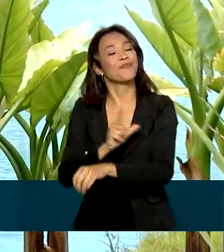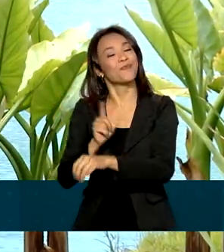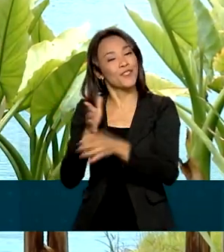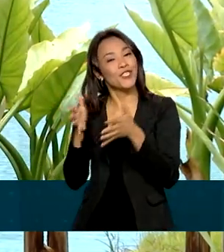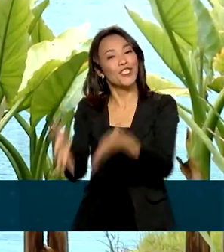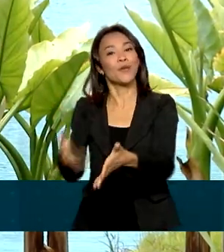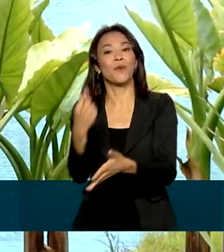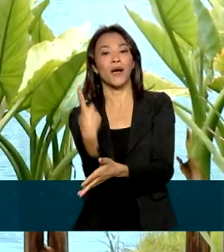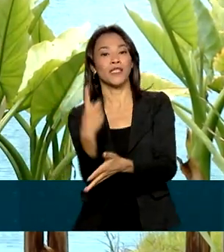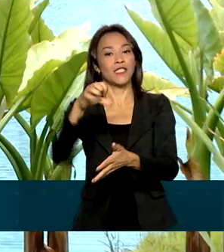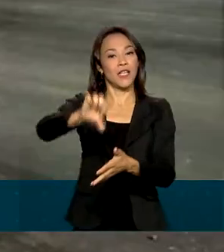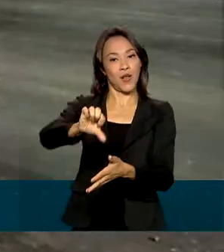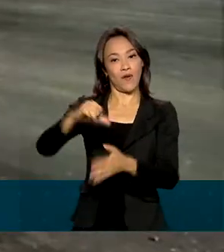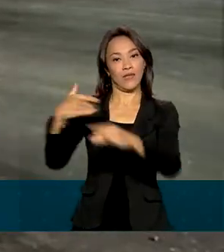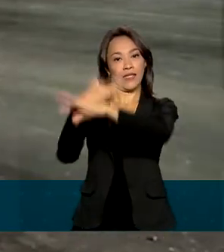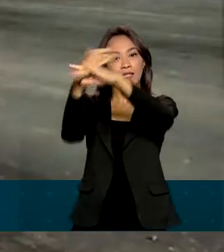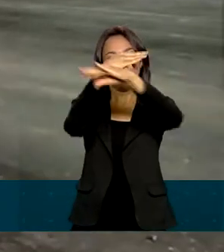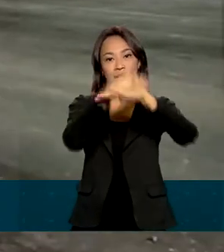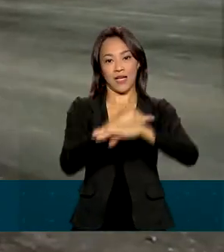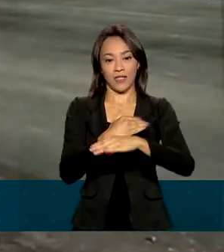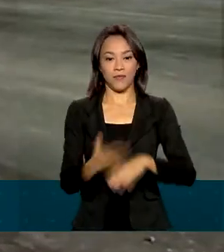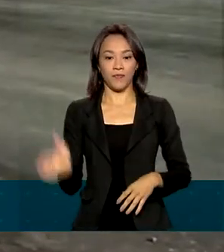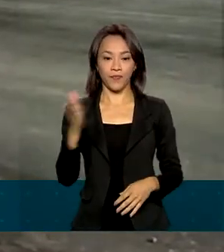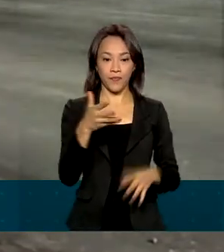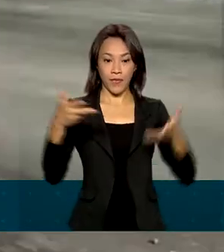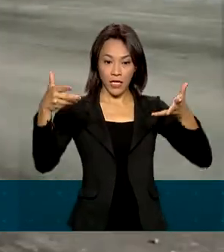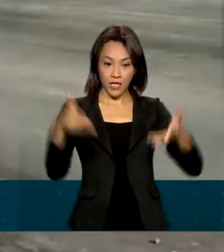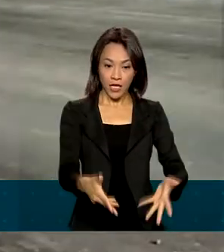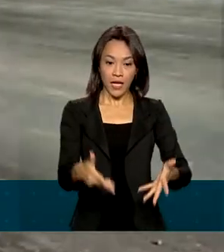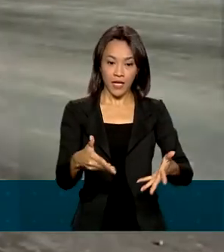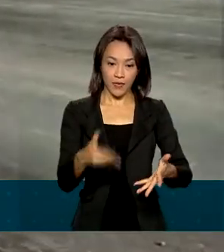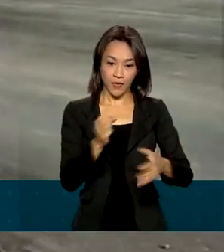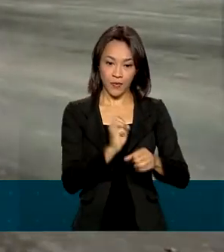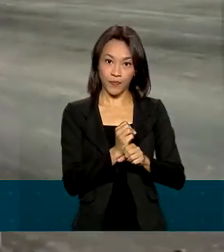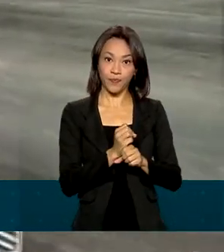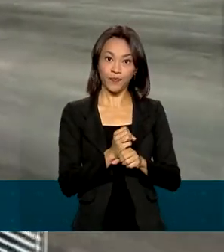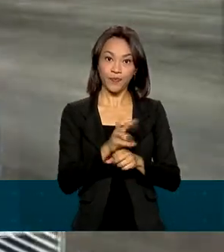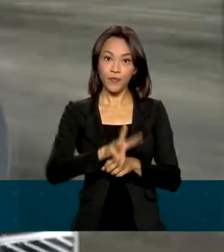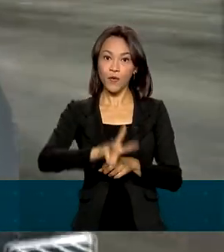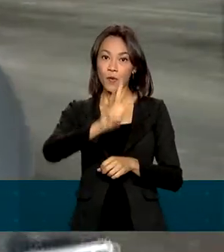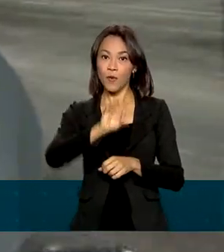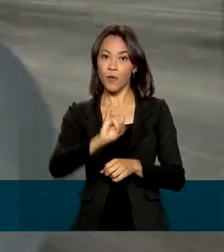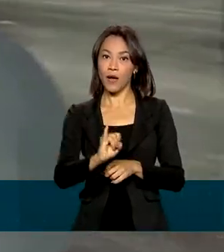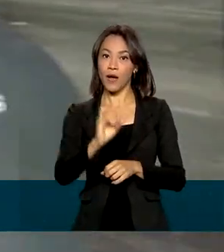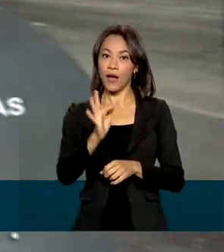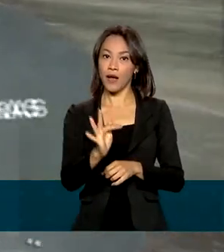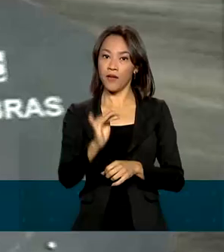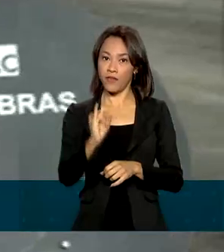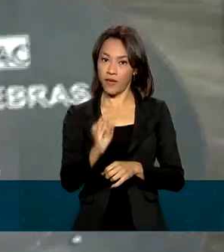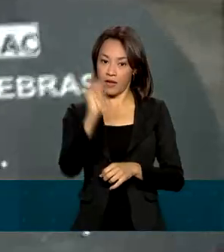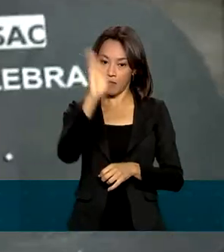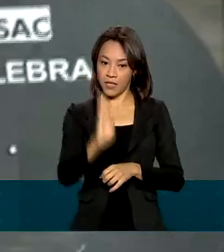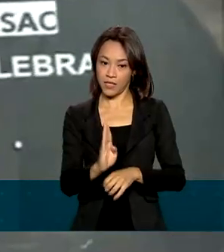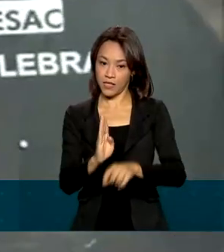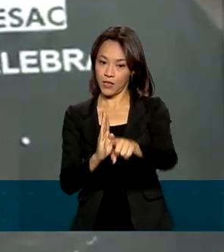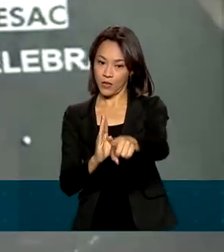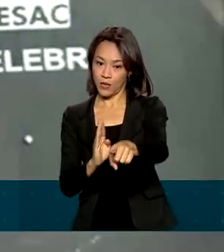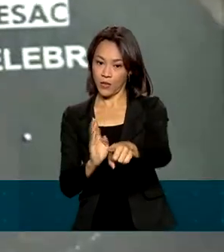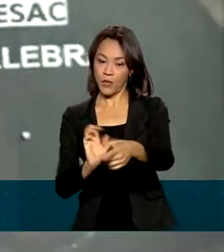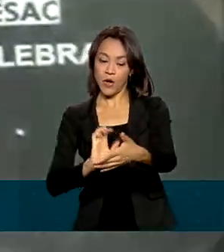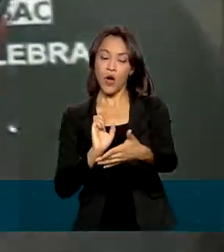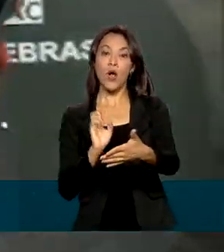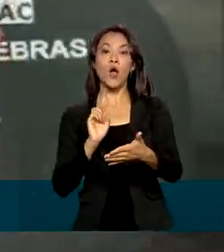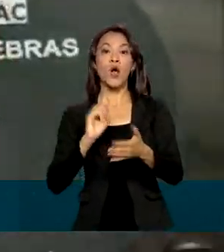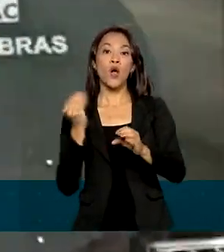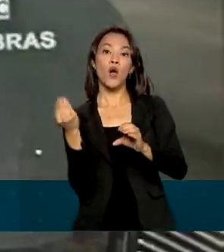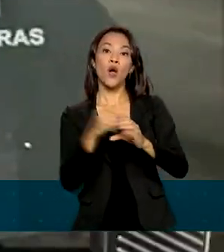19 cidades da região. Entra aqui no Wi-Fi, aqui você escolhe o Wi-Fi Brasil, coloca o seu e